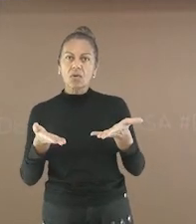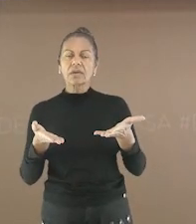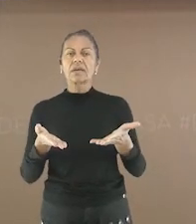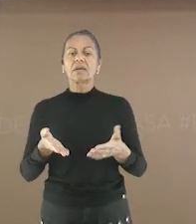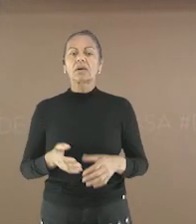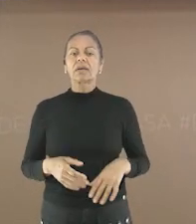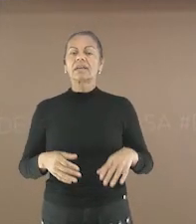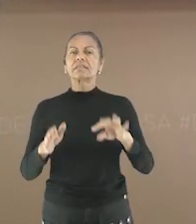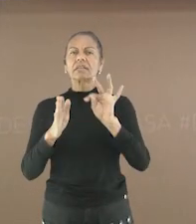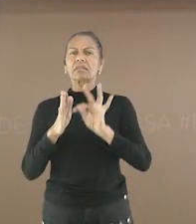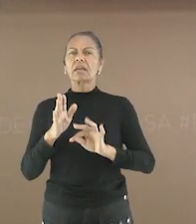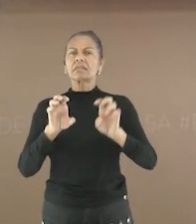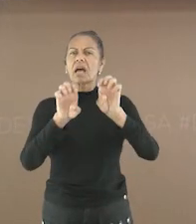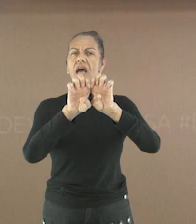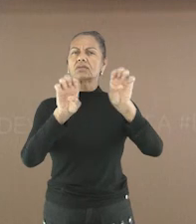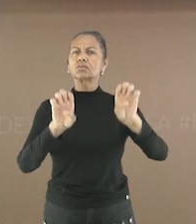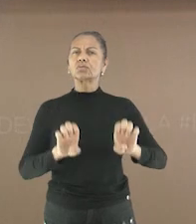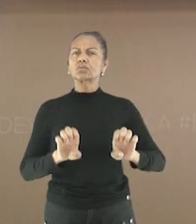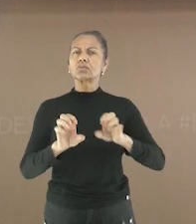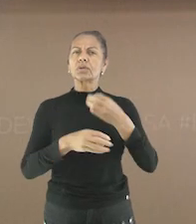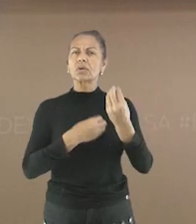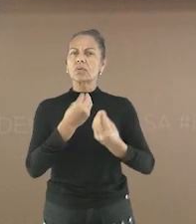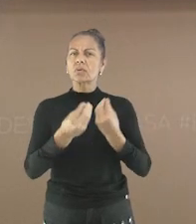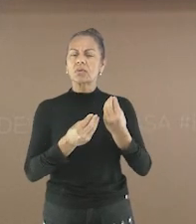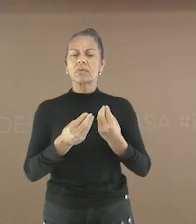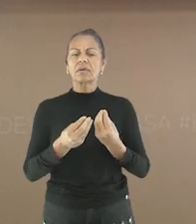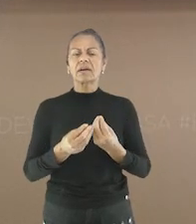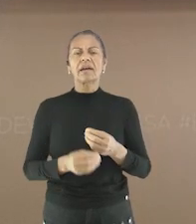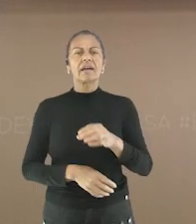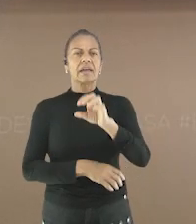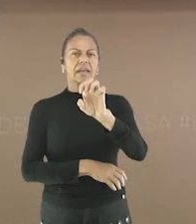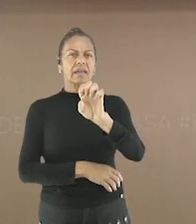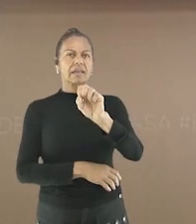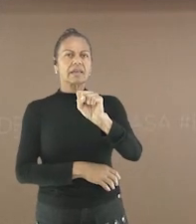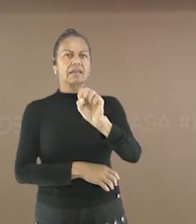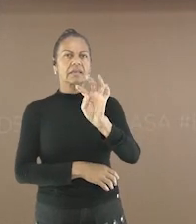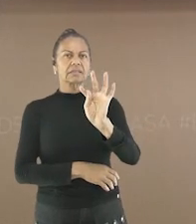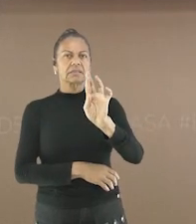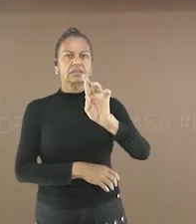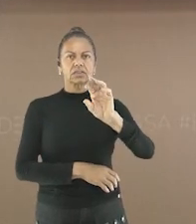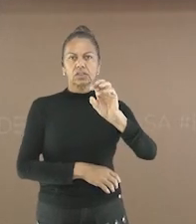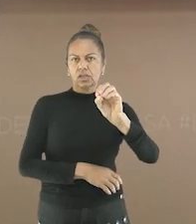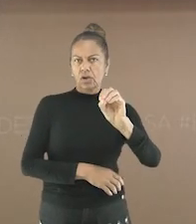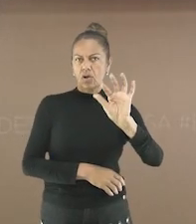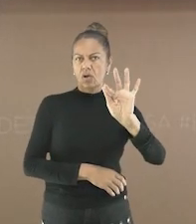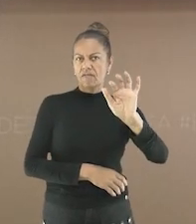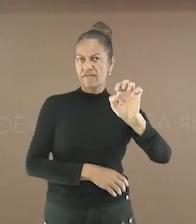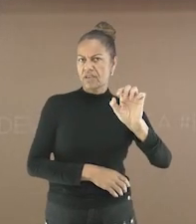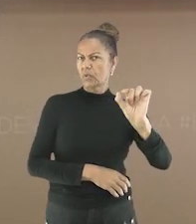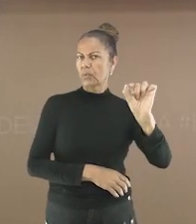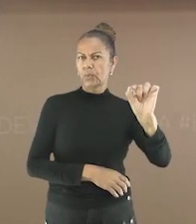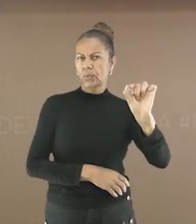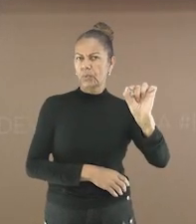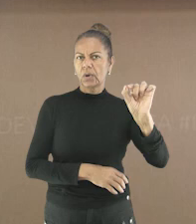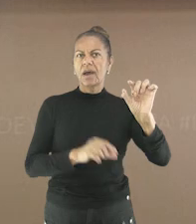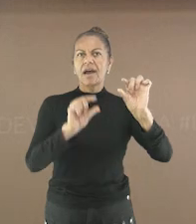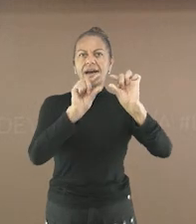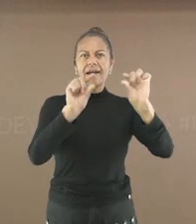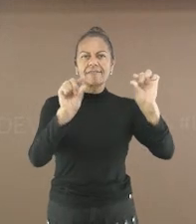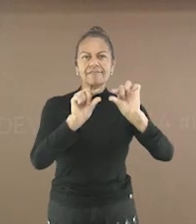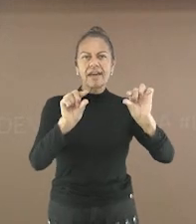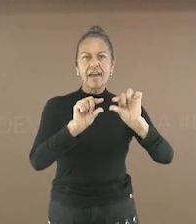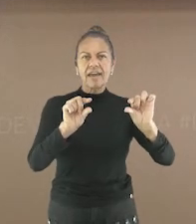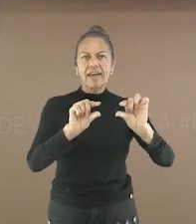Vamos estudar um pouquinho sobre a estrutura desse texto Tenho certeza que vocês sabem o que é estrofe Não é mesmo?